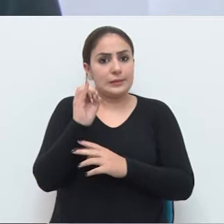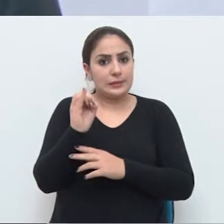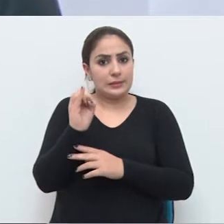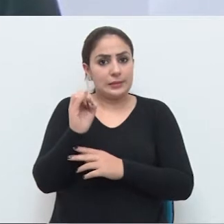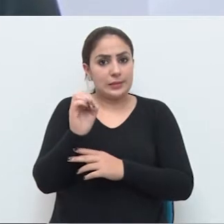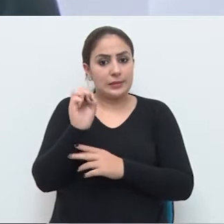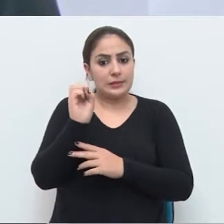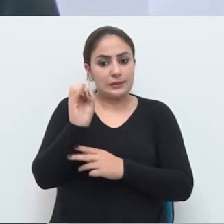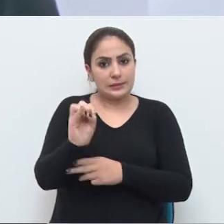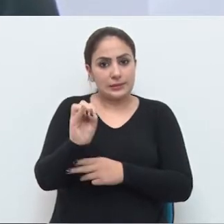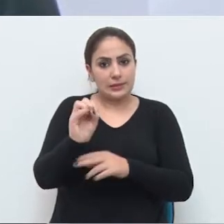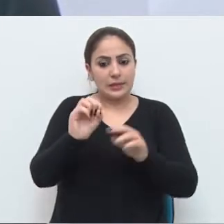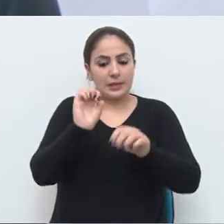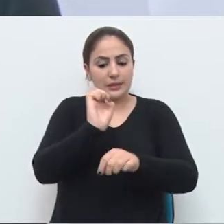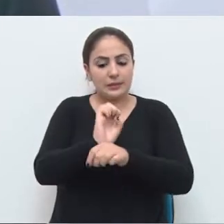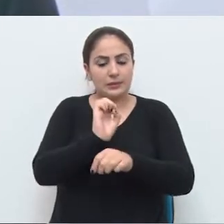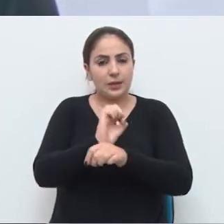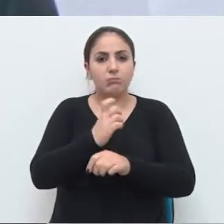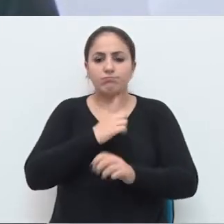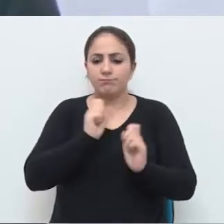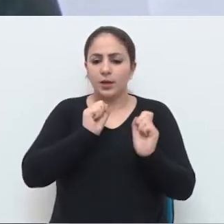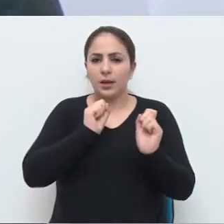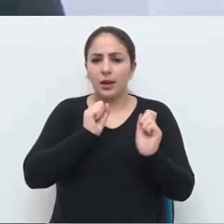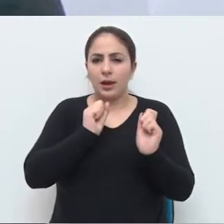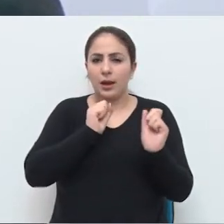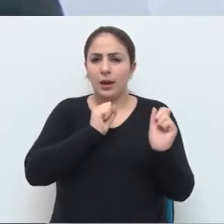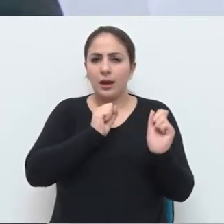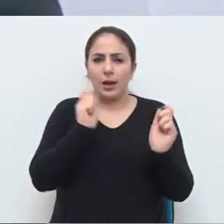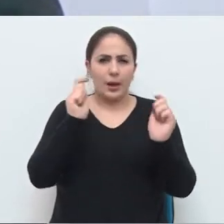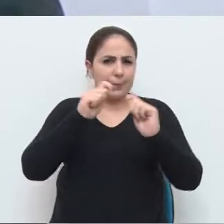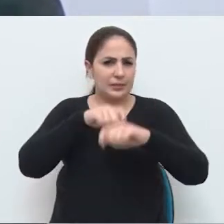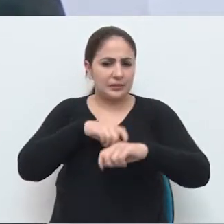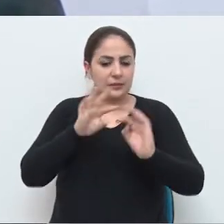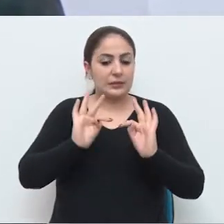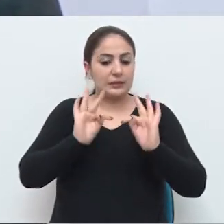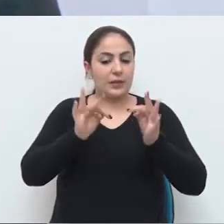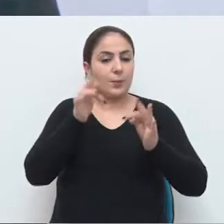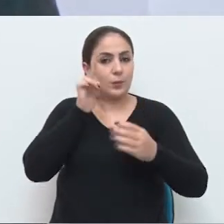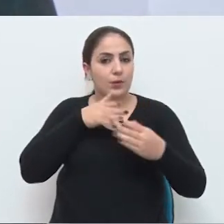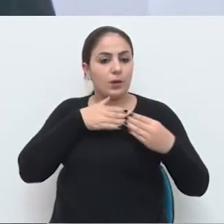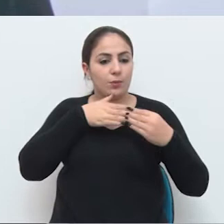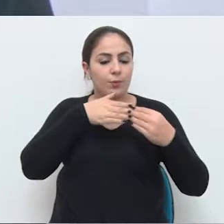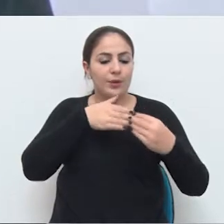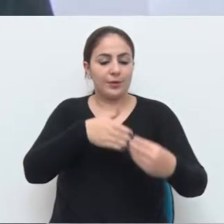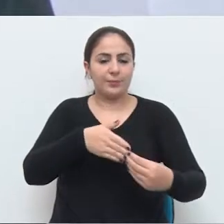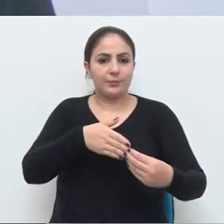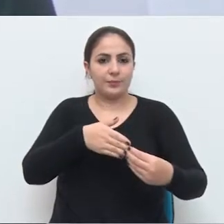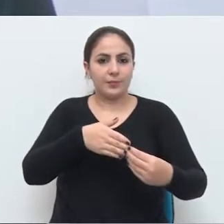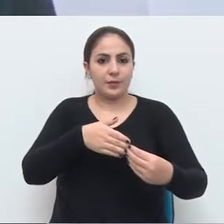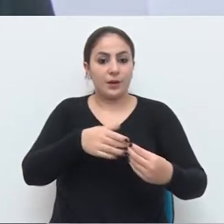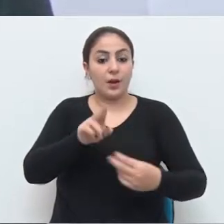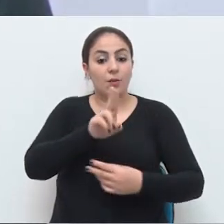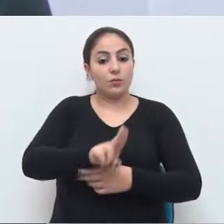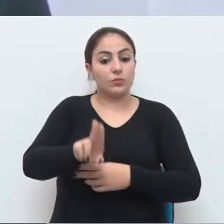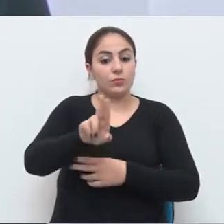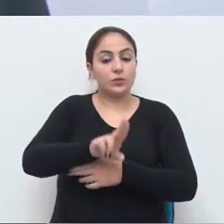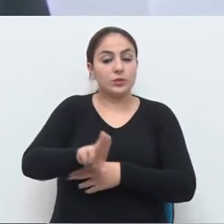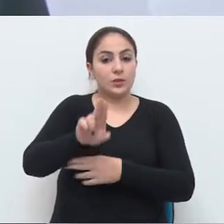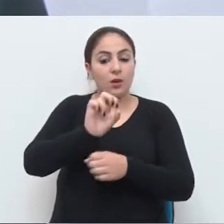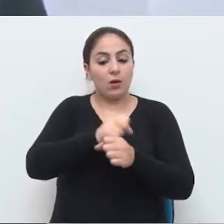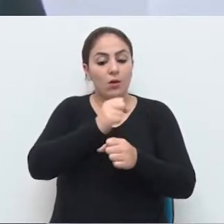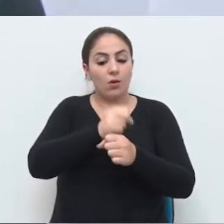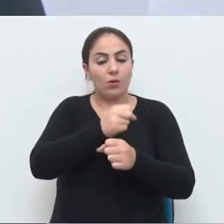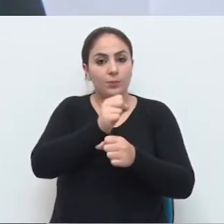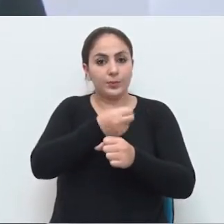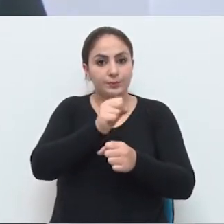Se o Estado tem condições técnicas para acompanhar a realização